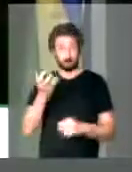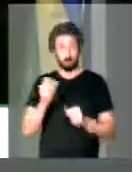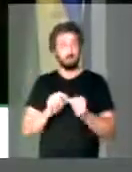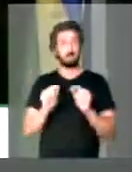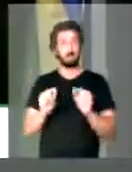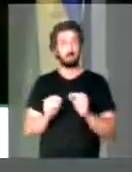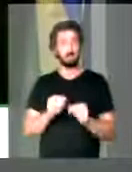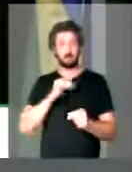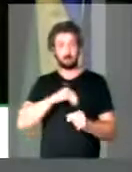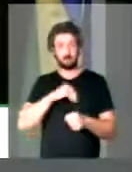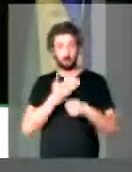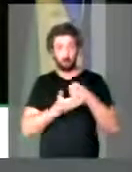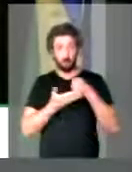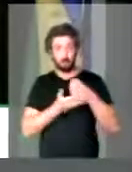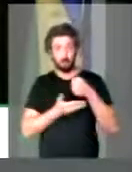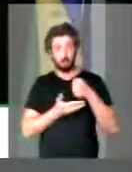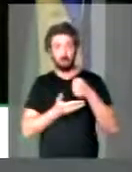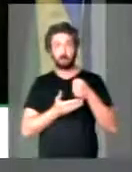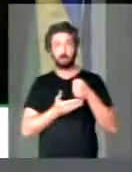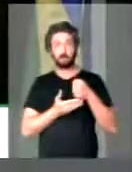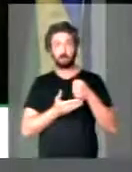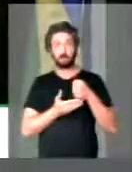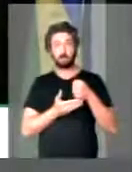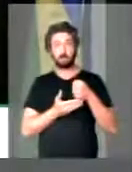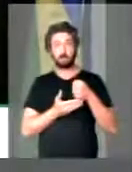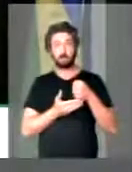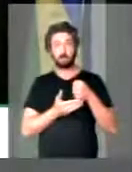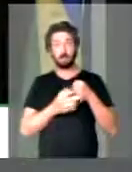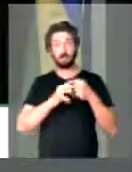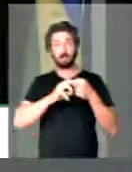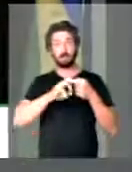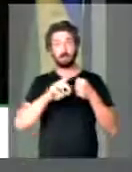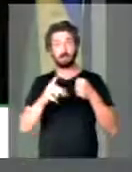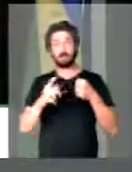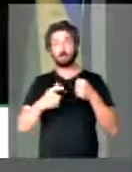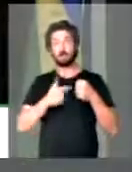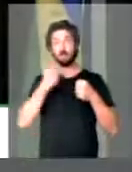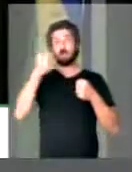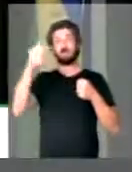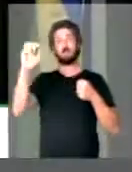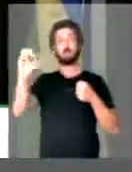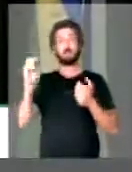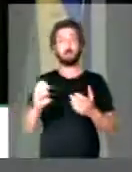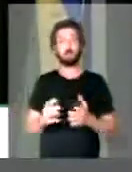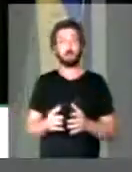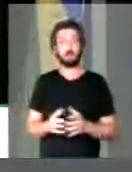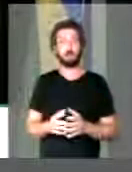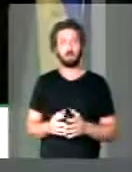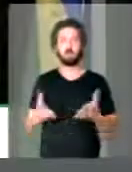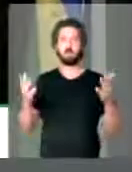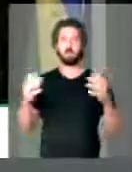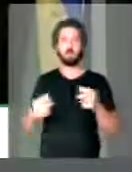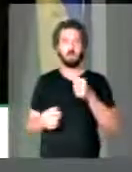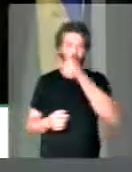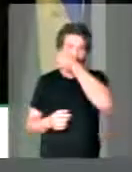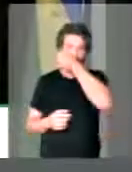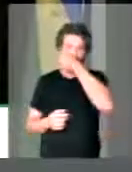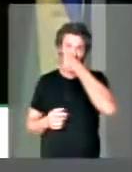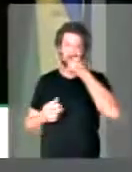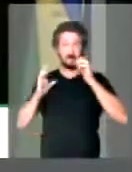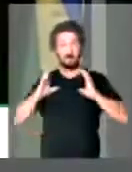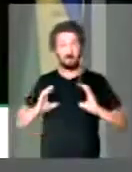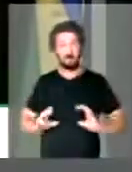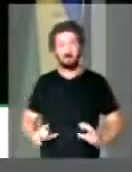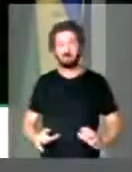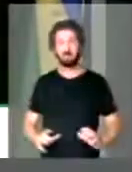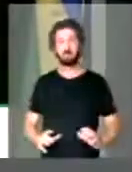esse salário de amparo previdenciário para aos 70 anos. Ou seja, para que o cidadão